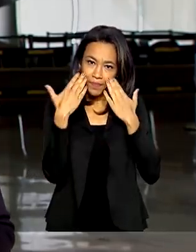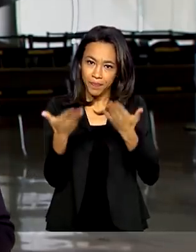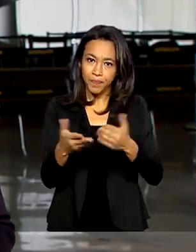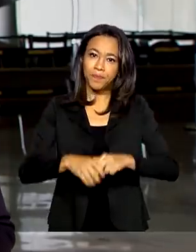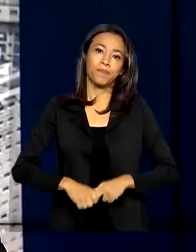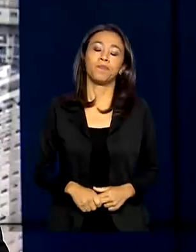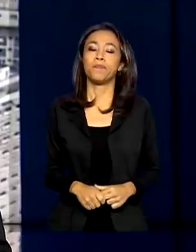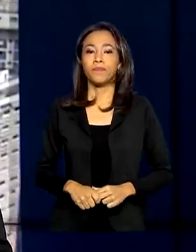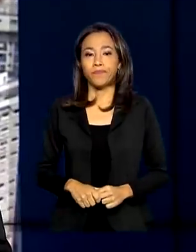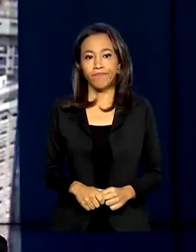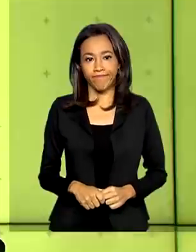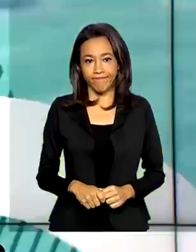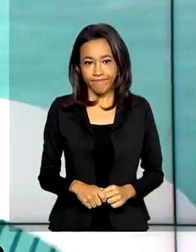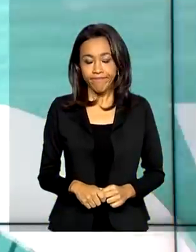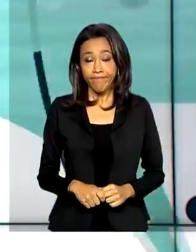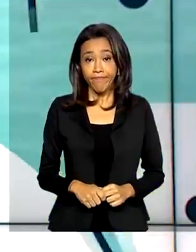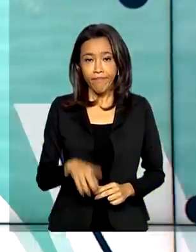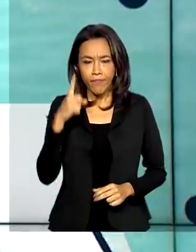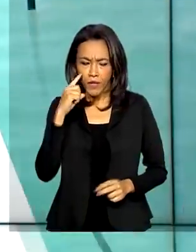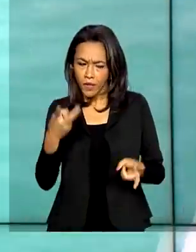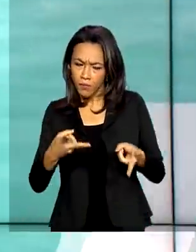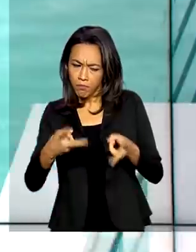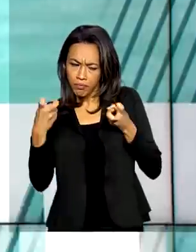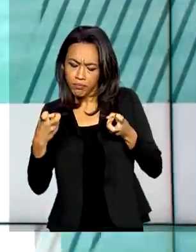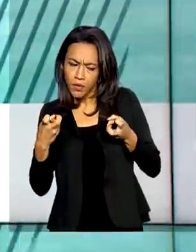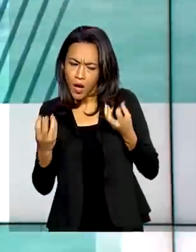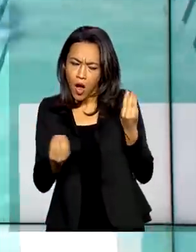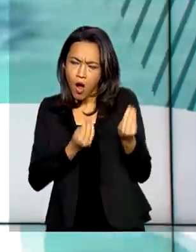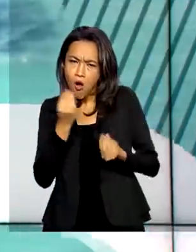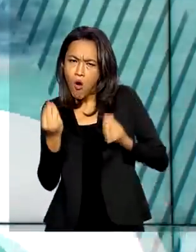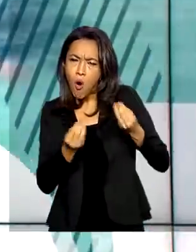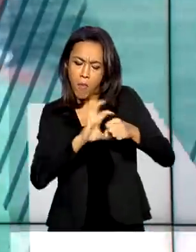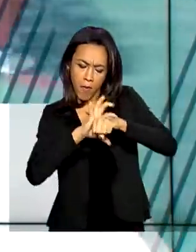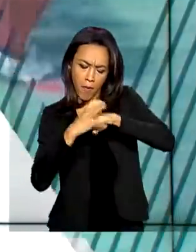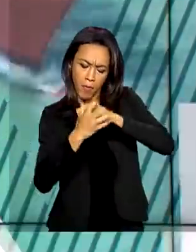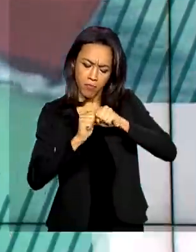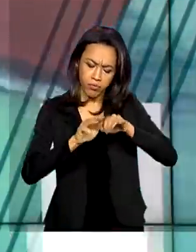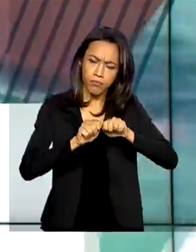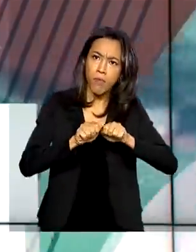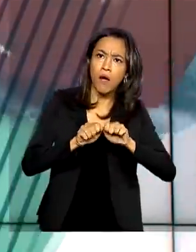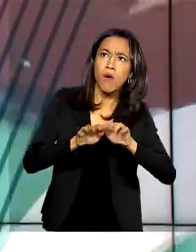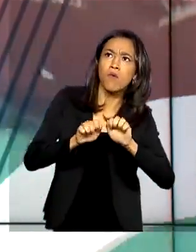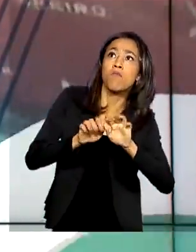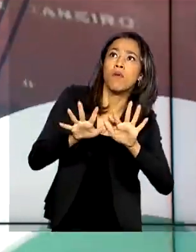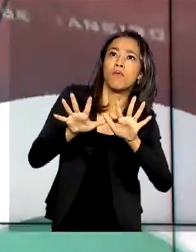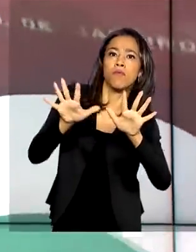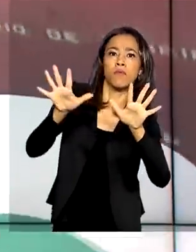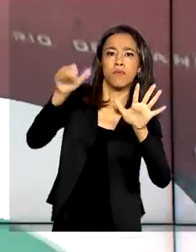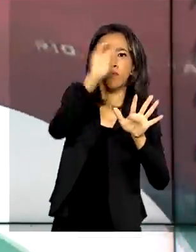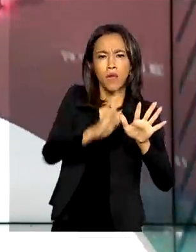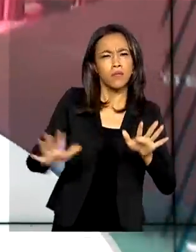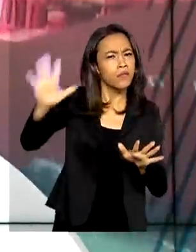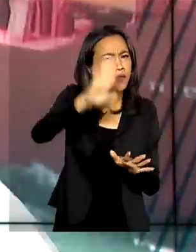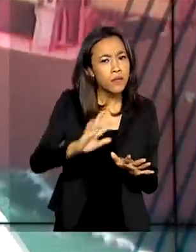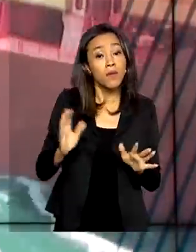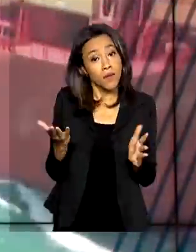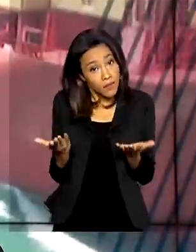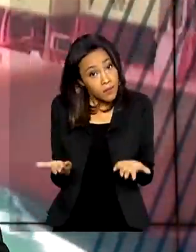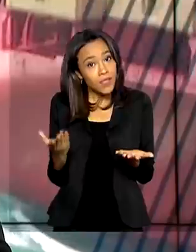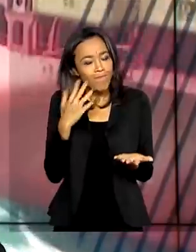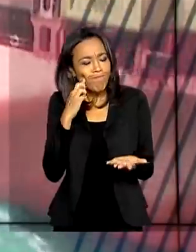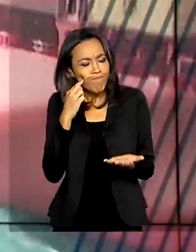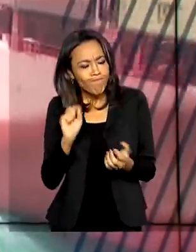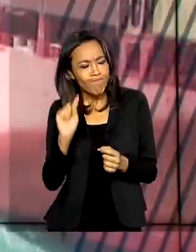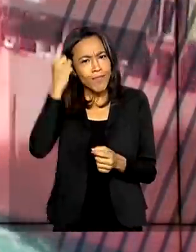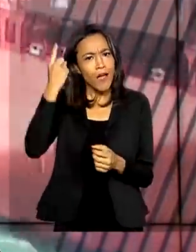agora. Identificar de que forma um novo coronavírus está se propagando pelo país e assim adotar novas